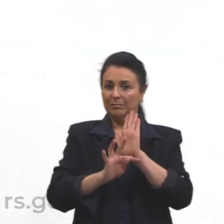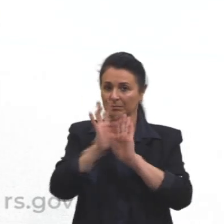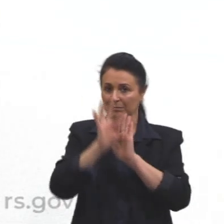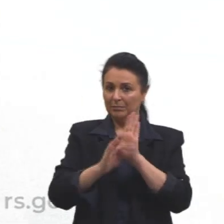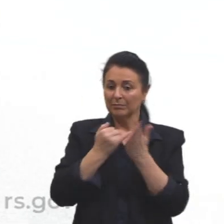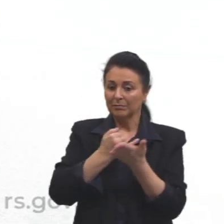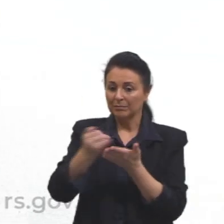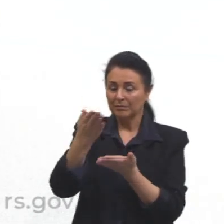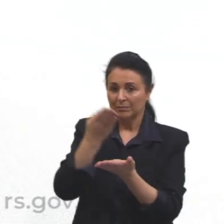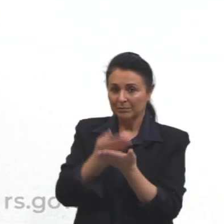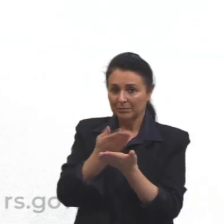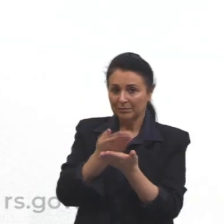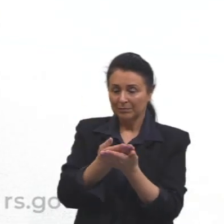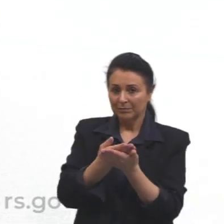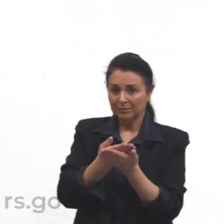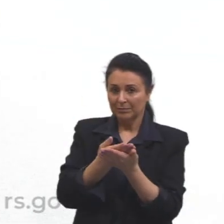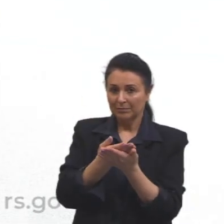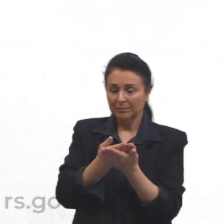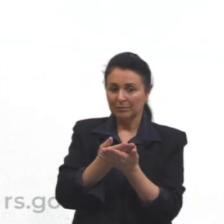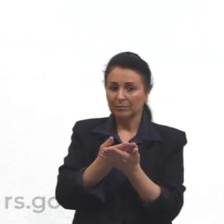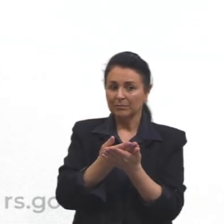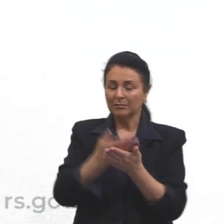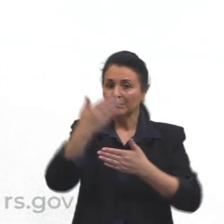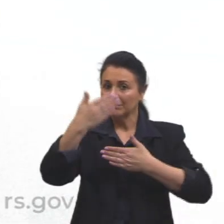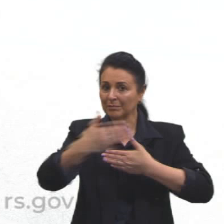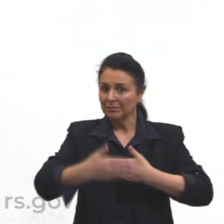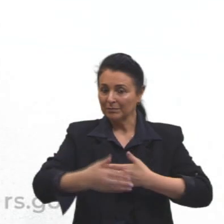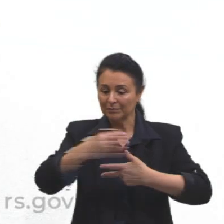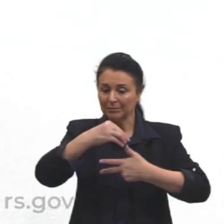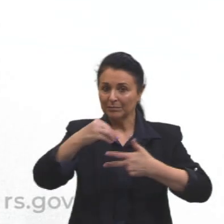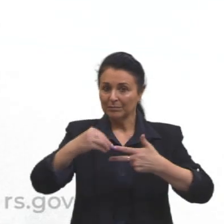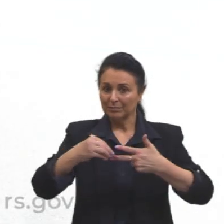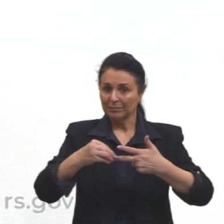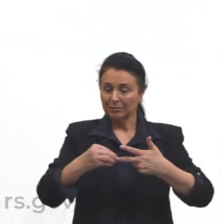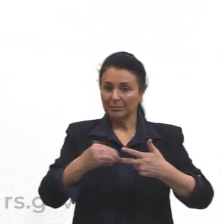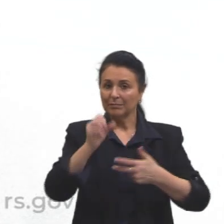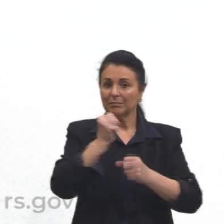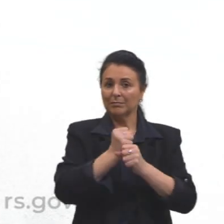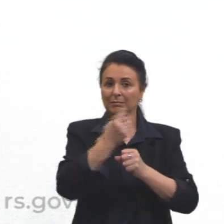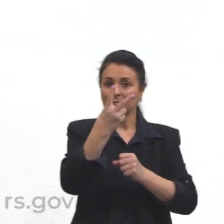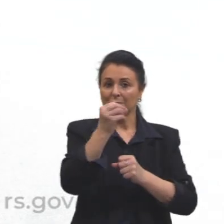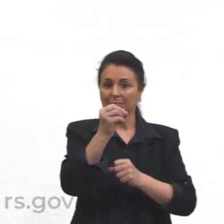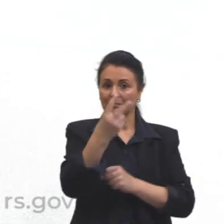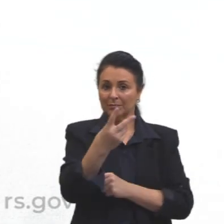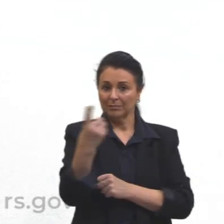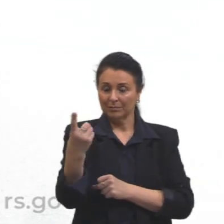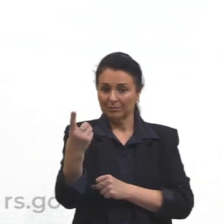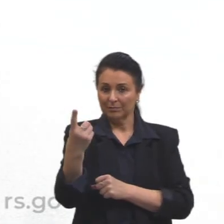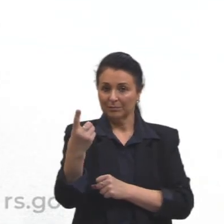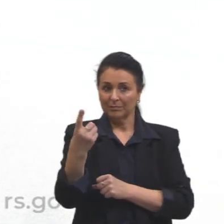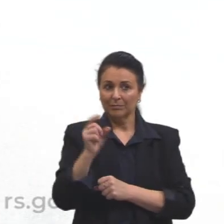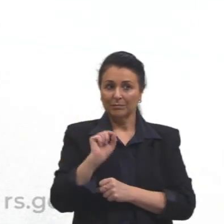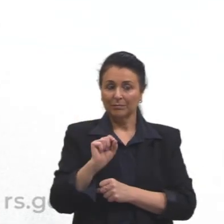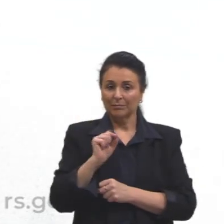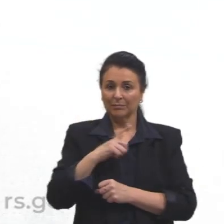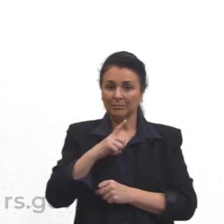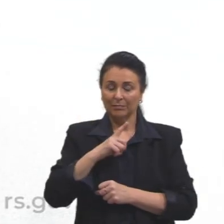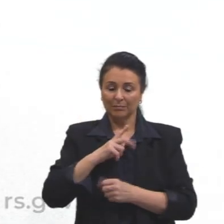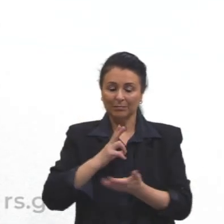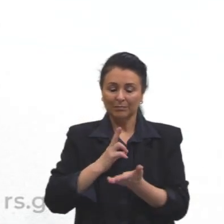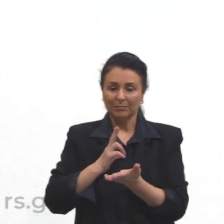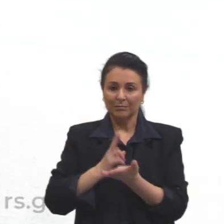início, da prova do Enem de 2021, naquele lá da primeira tela, em que há a